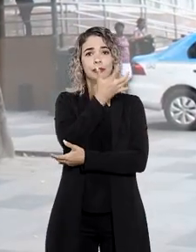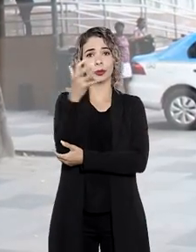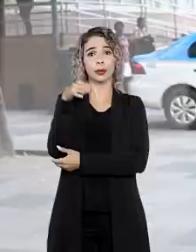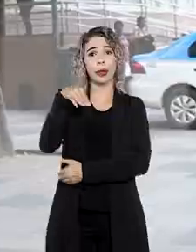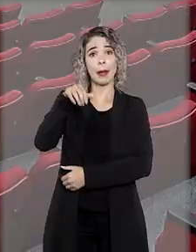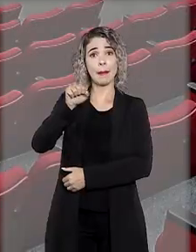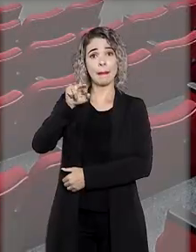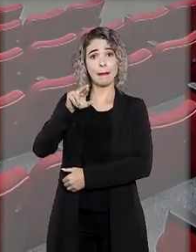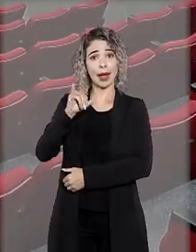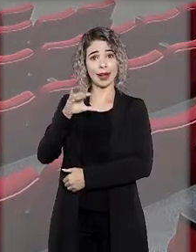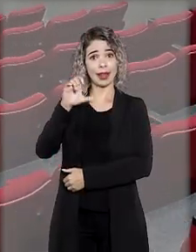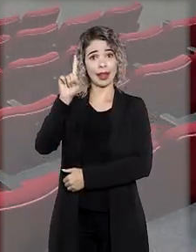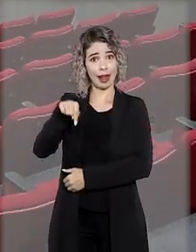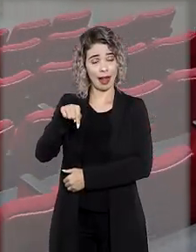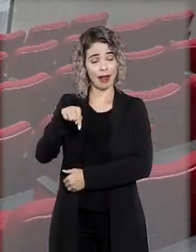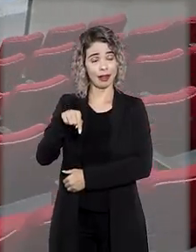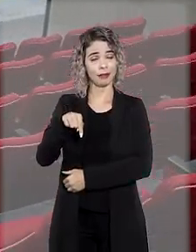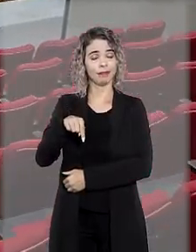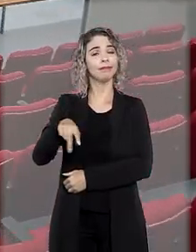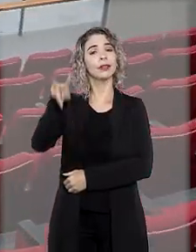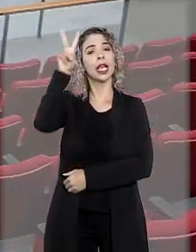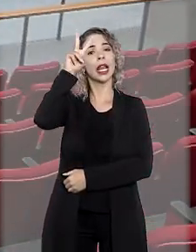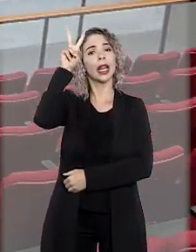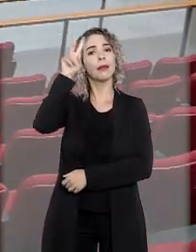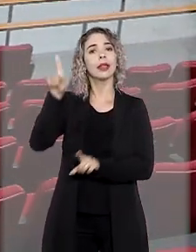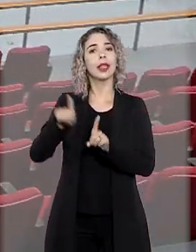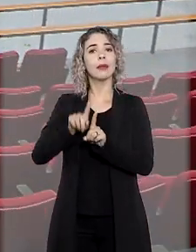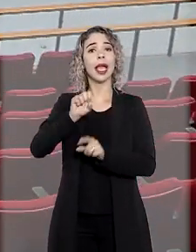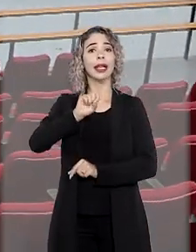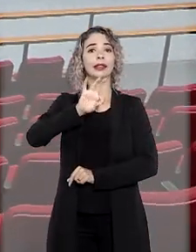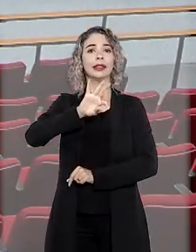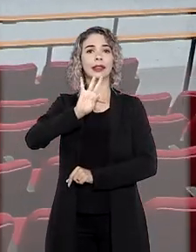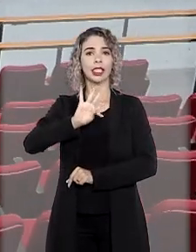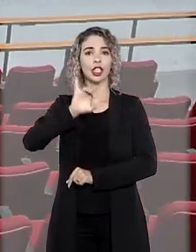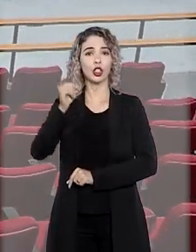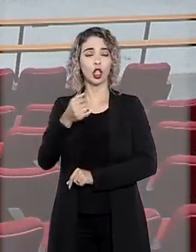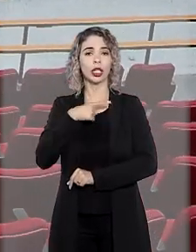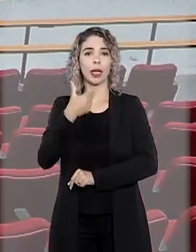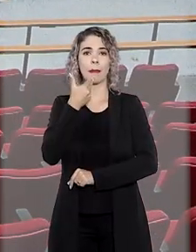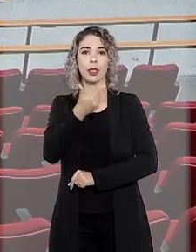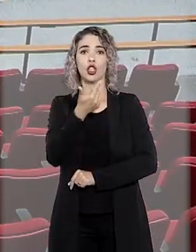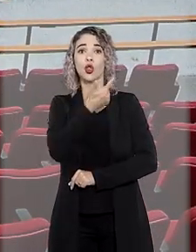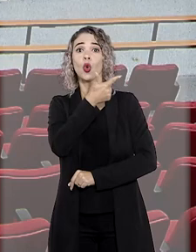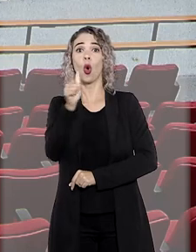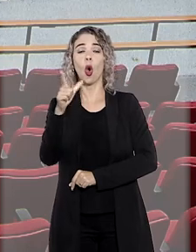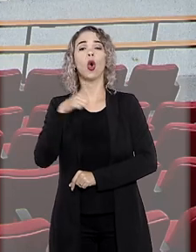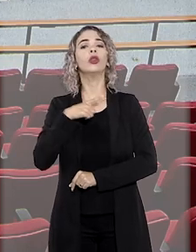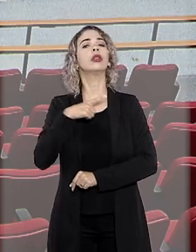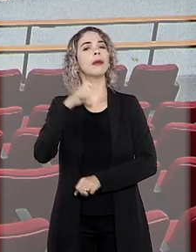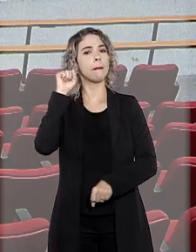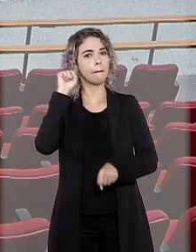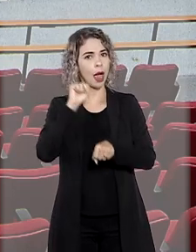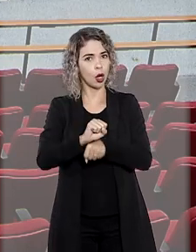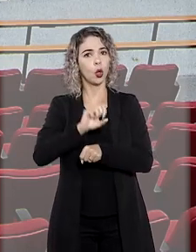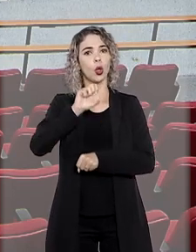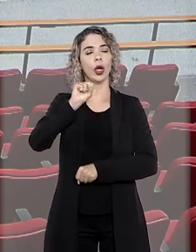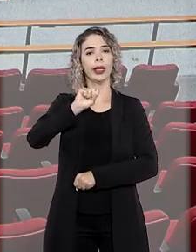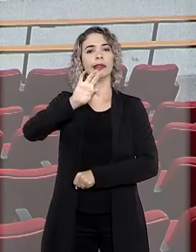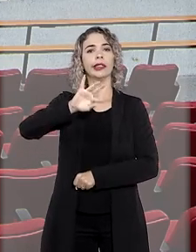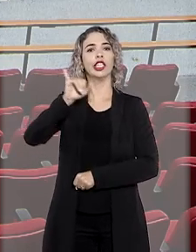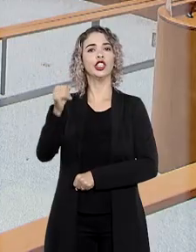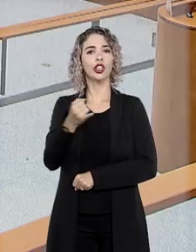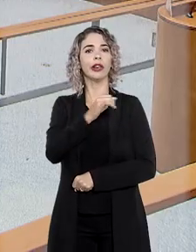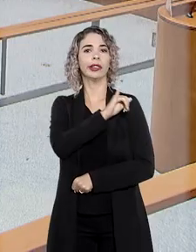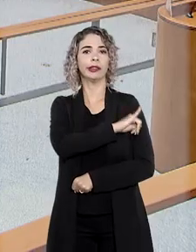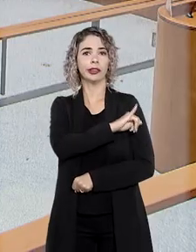de Maricá. O ministro também lembrou que a Corte Especial do STJ indeferiu outro pedido de suspensão de acórdão do TJ do Rio de